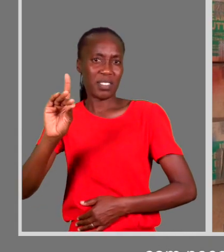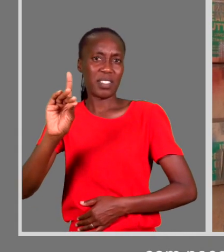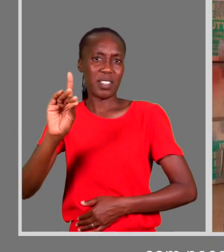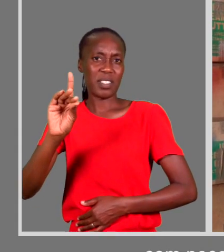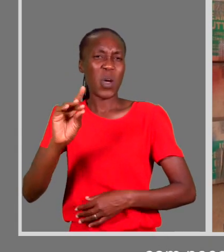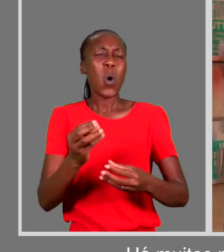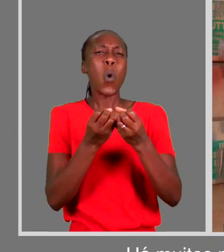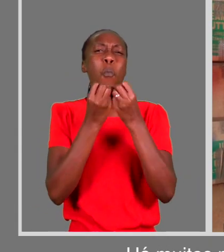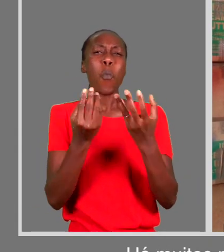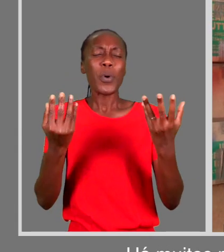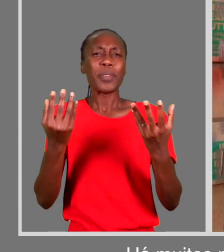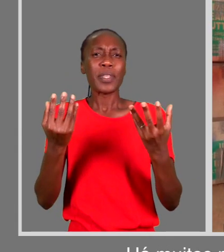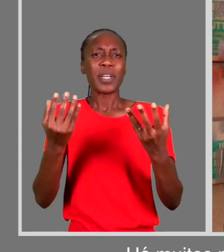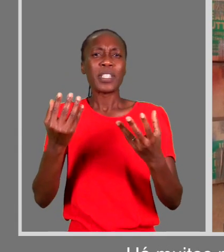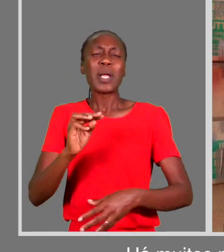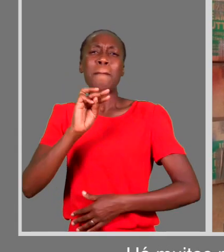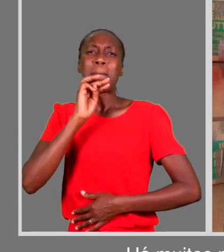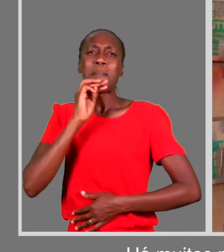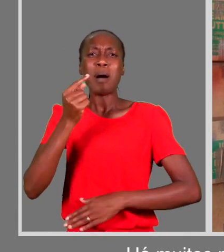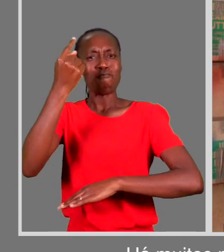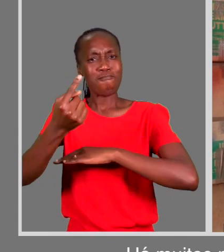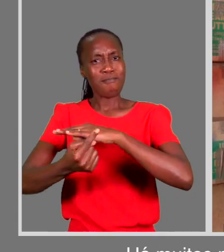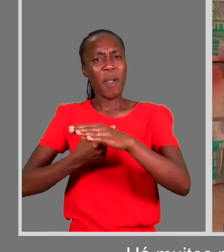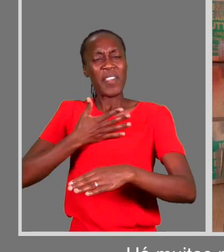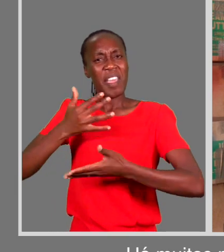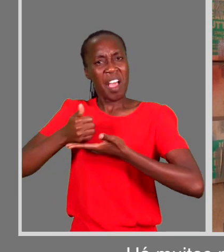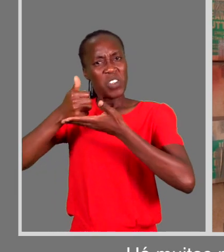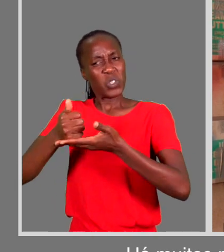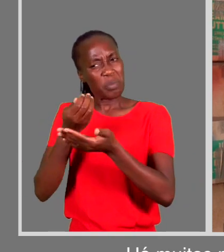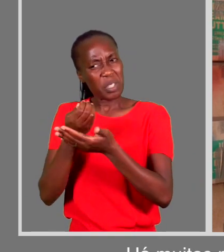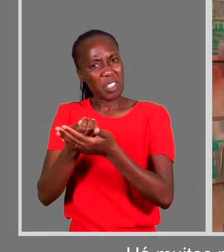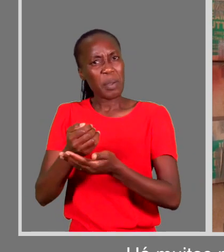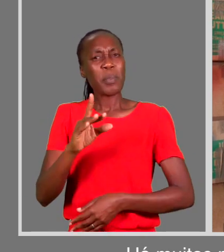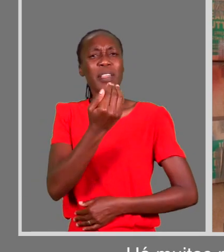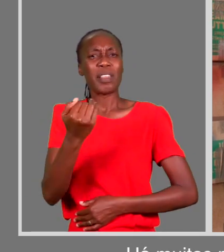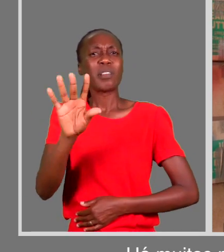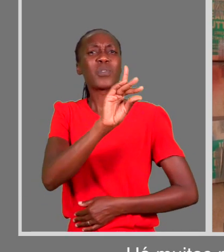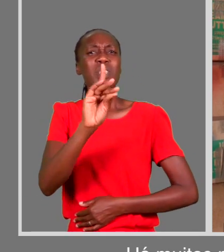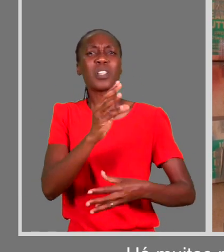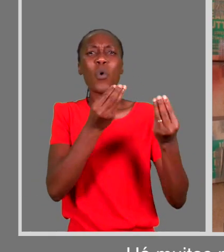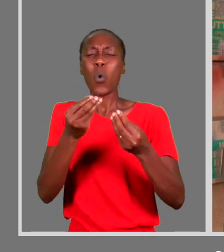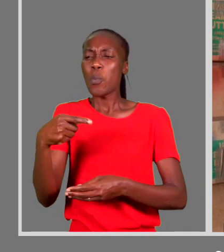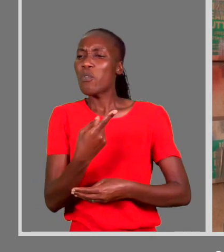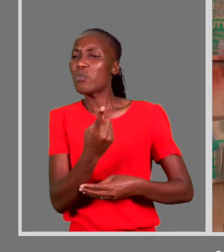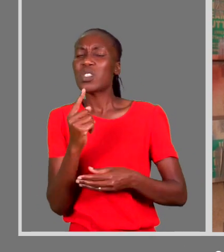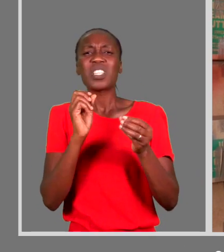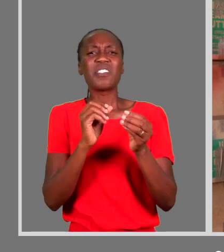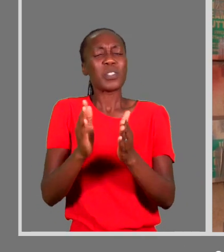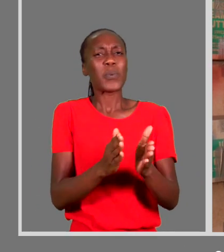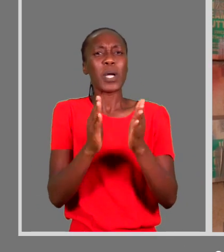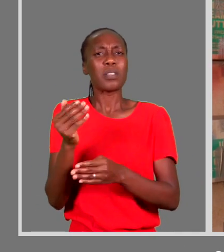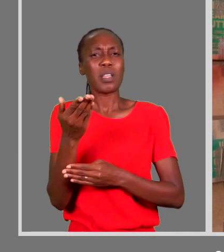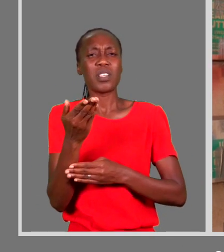especiais. Há muitas mães que aparecem a pedir ajuda para uma criança com deficiência. E como vocês